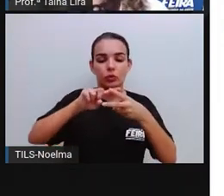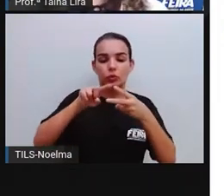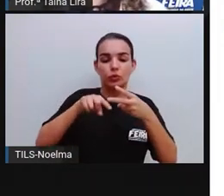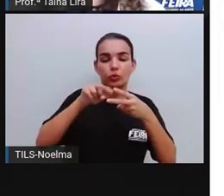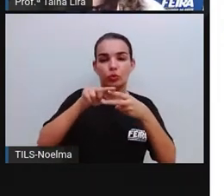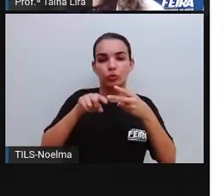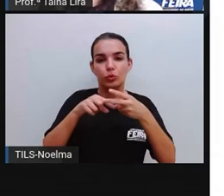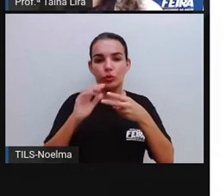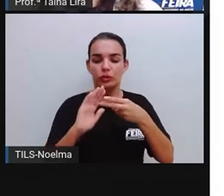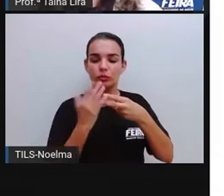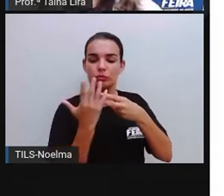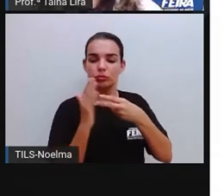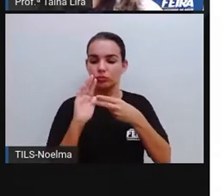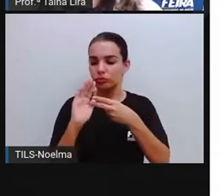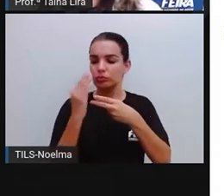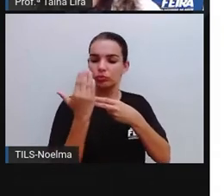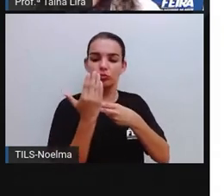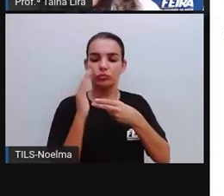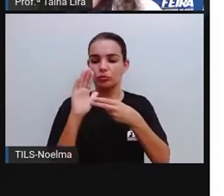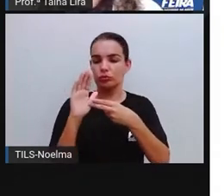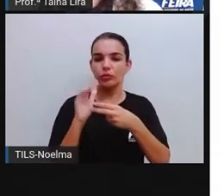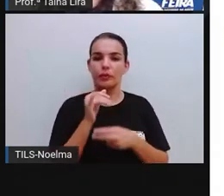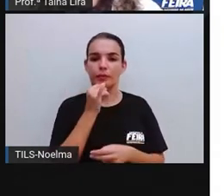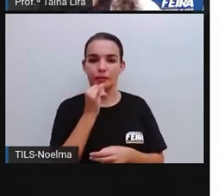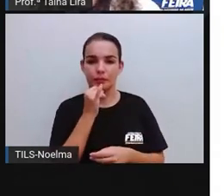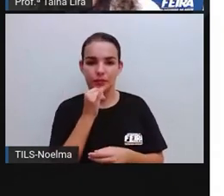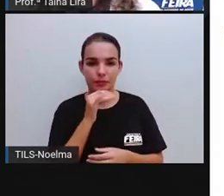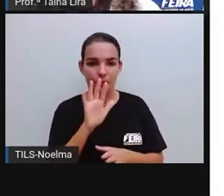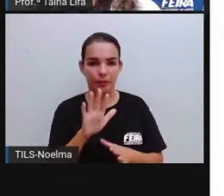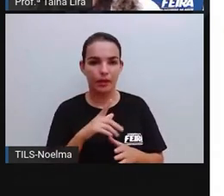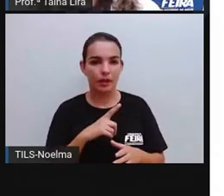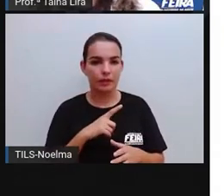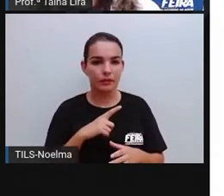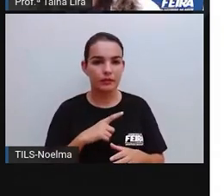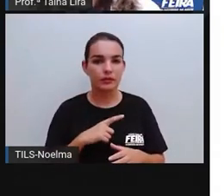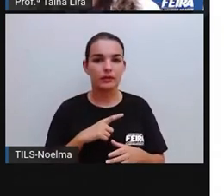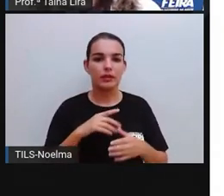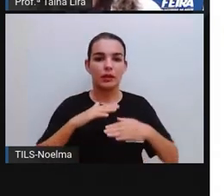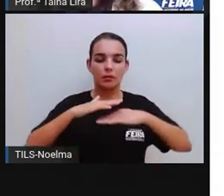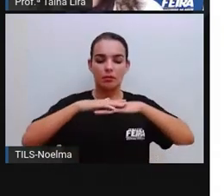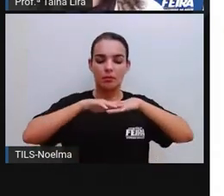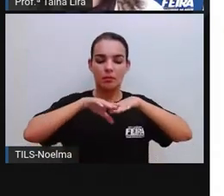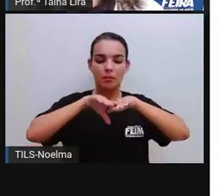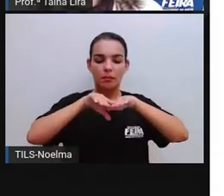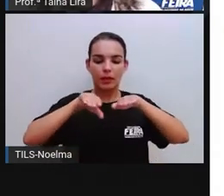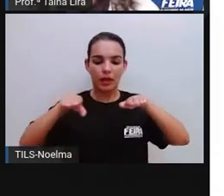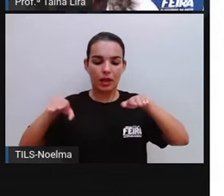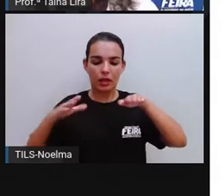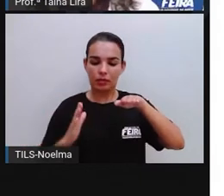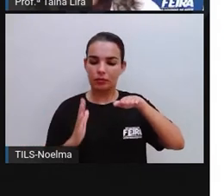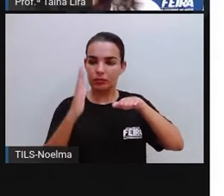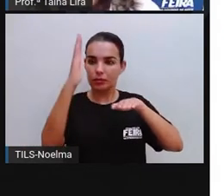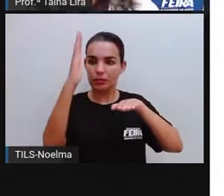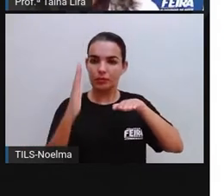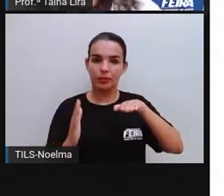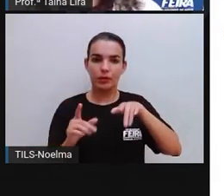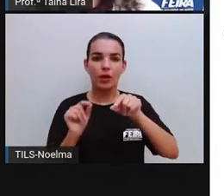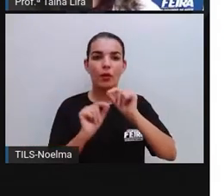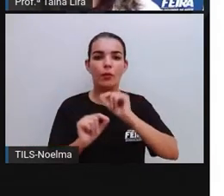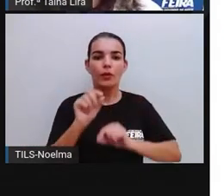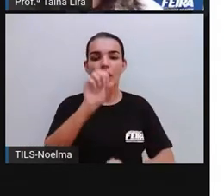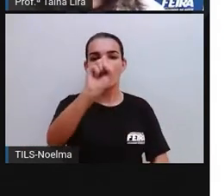que não são planas. Então, possuem mais de um plano e são conhecidas como sólidos